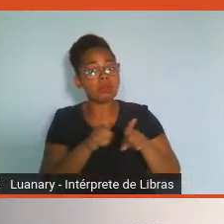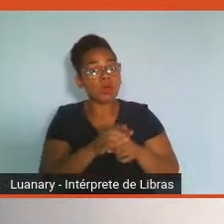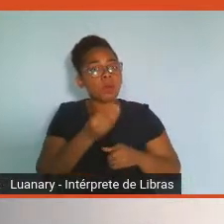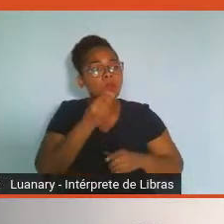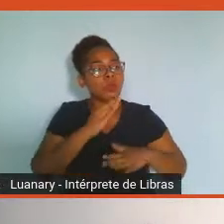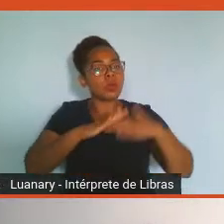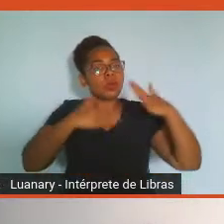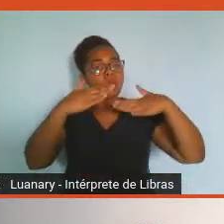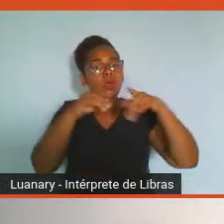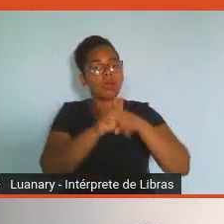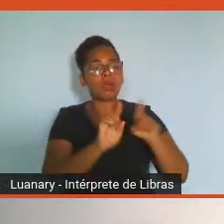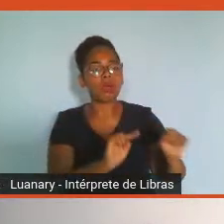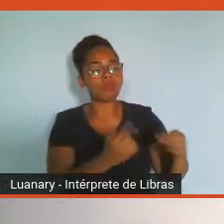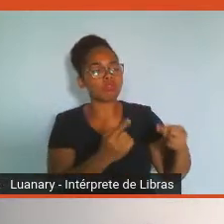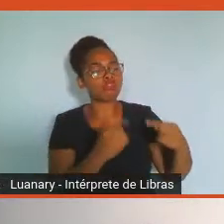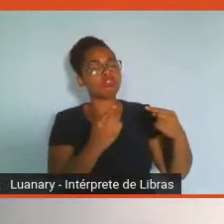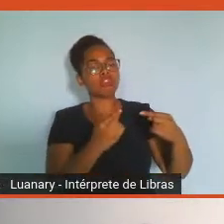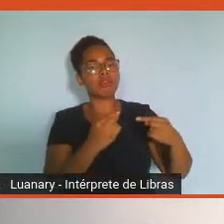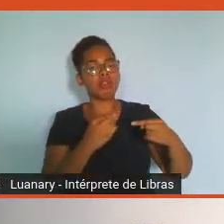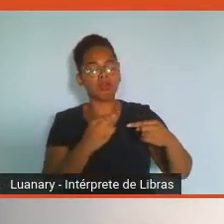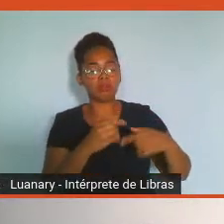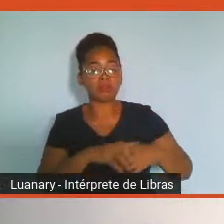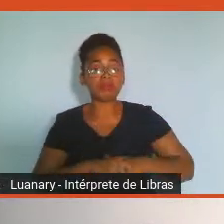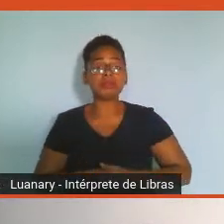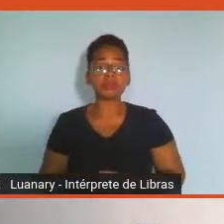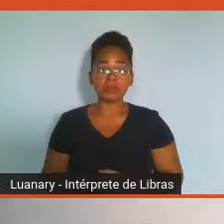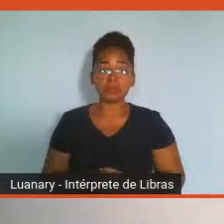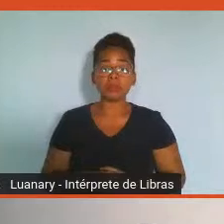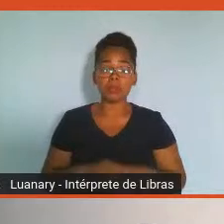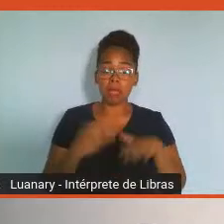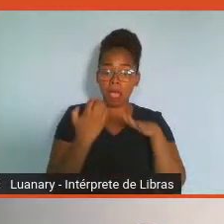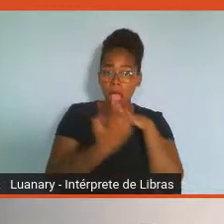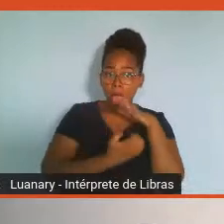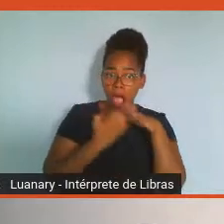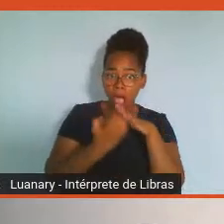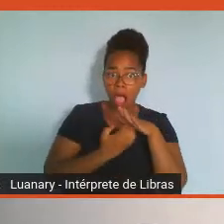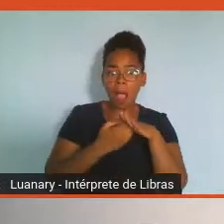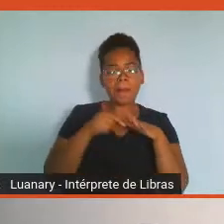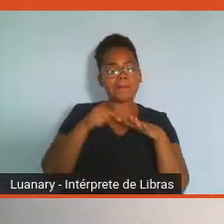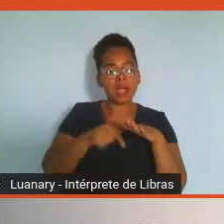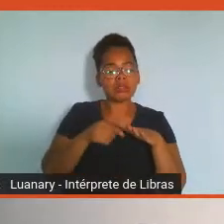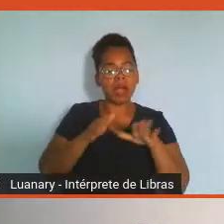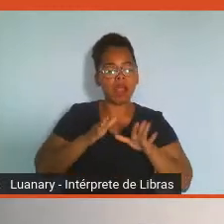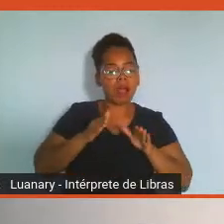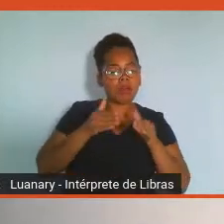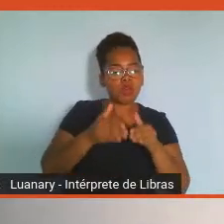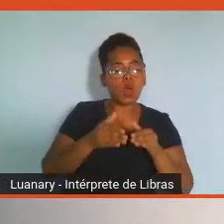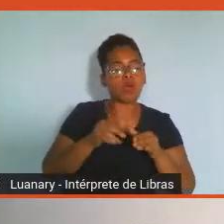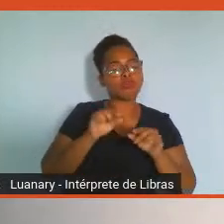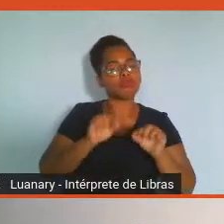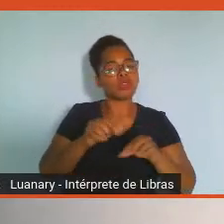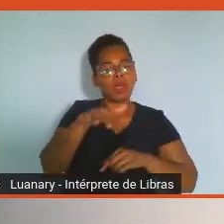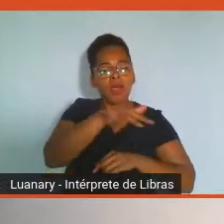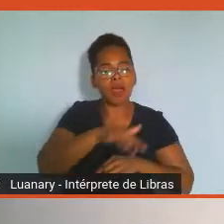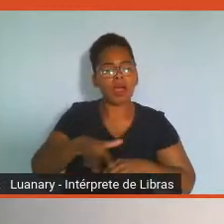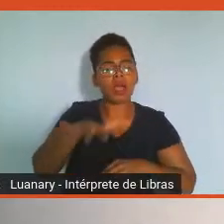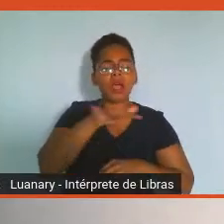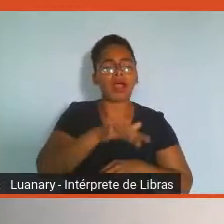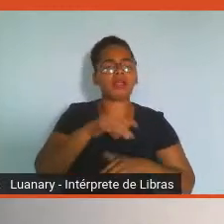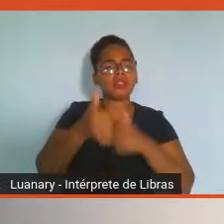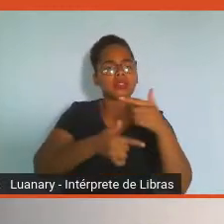mantenham estimulados. Quando as empresas se preocupam com o bem-estar no trabalho e qualidade de vida de seu time,